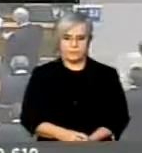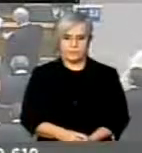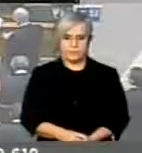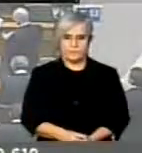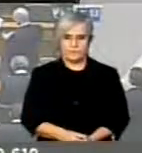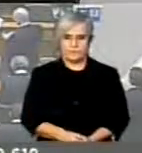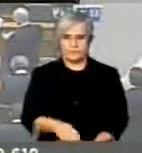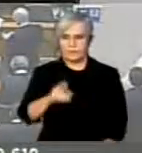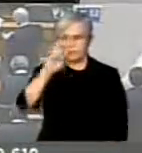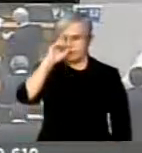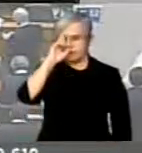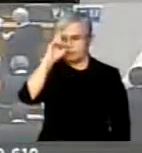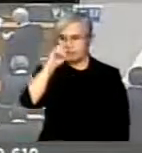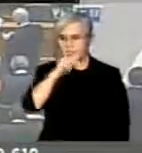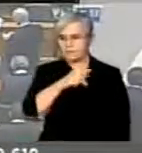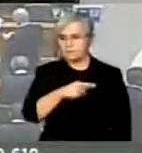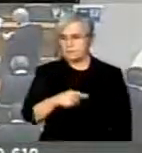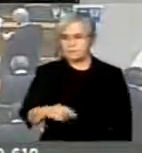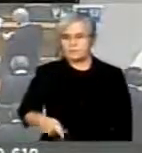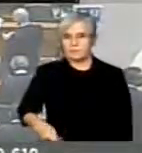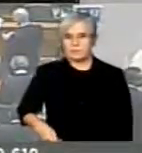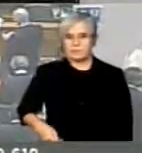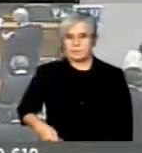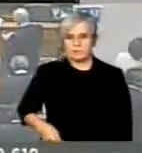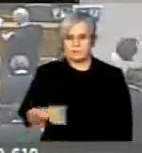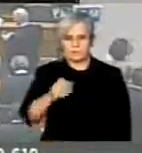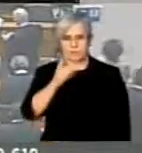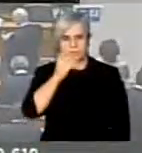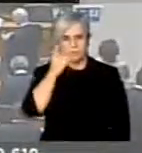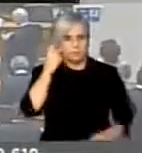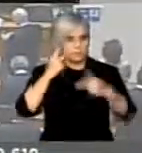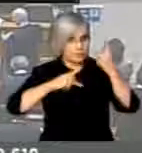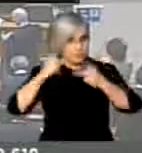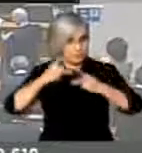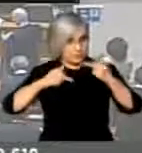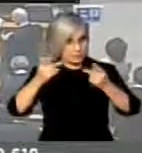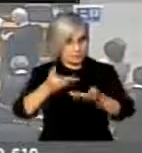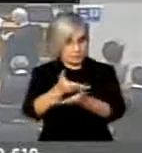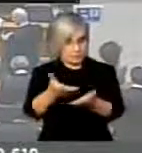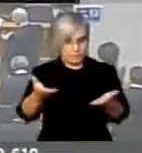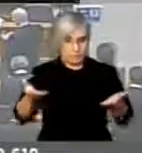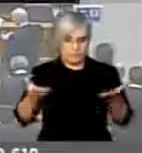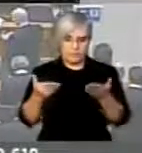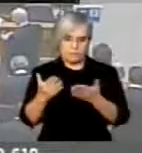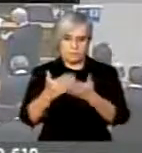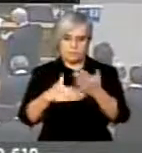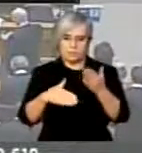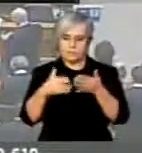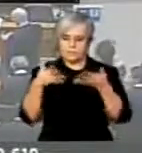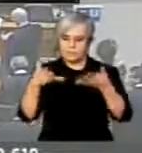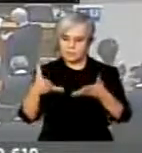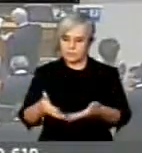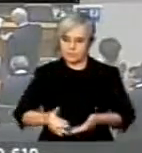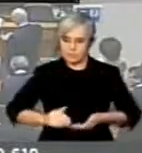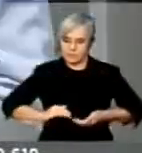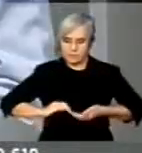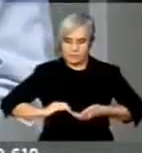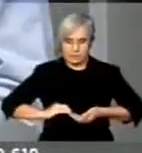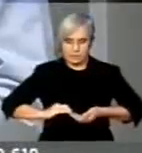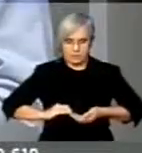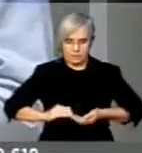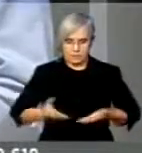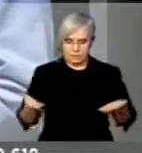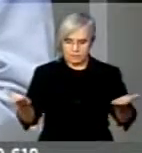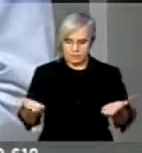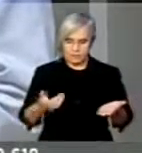Senhor presidente, senhoras e senhores parlamentares, senhores congressistas, nós estamos tendo